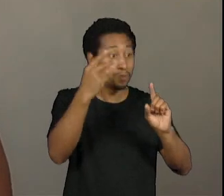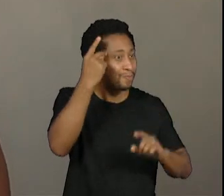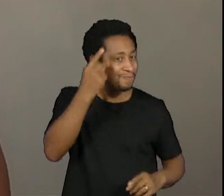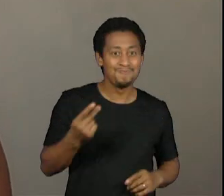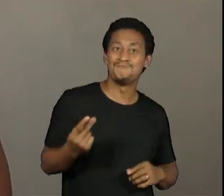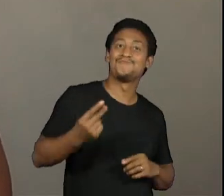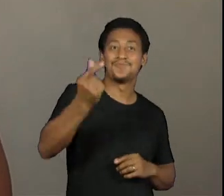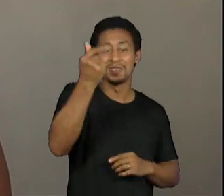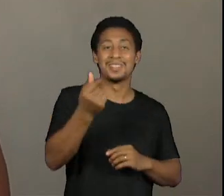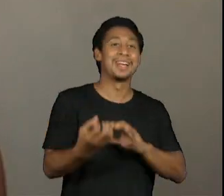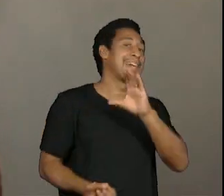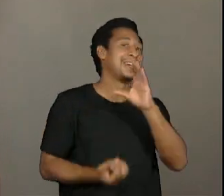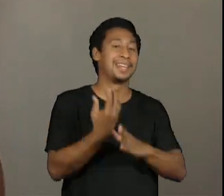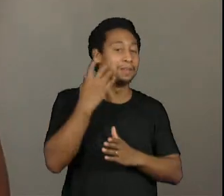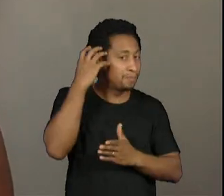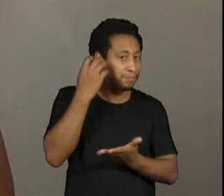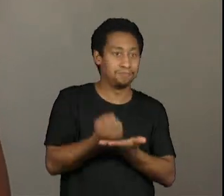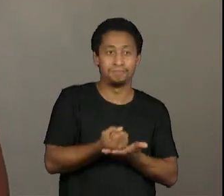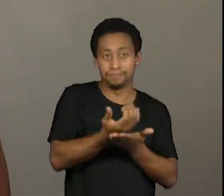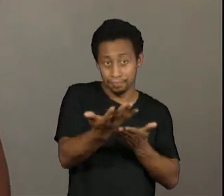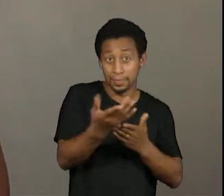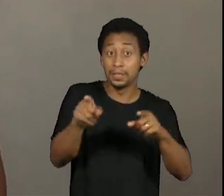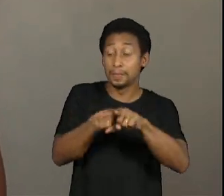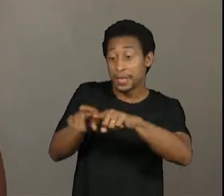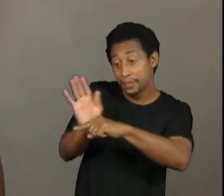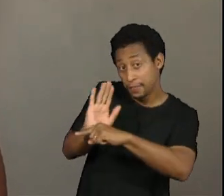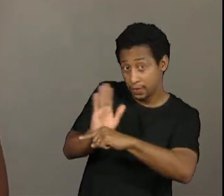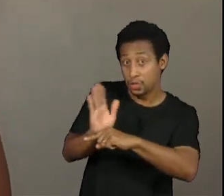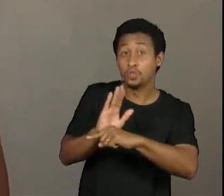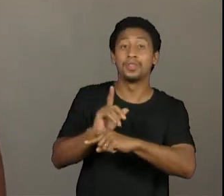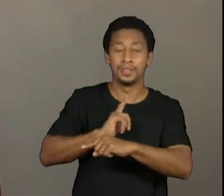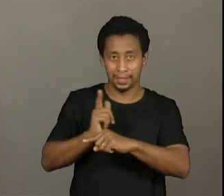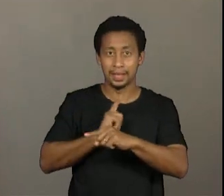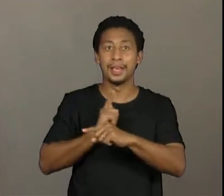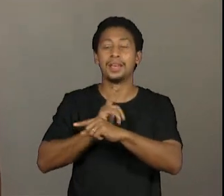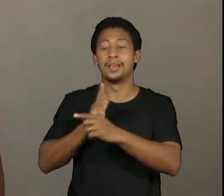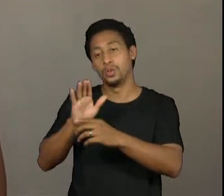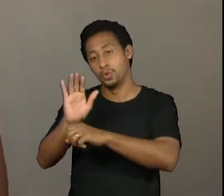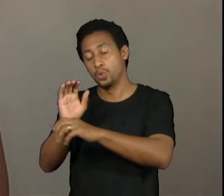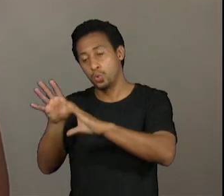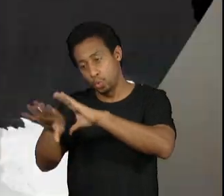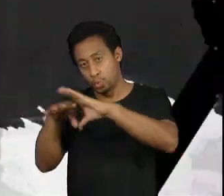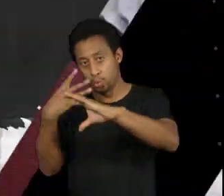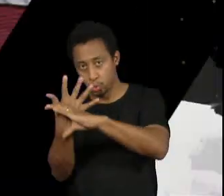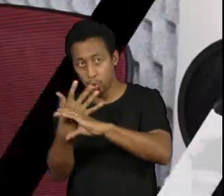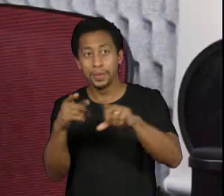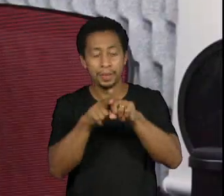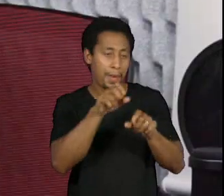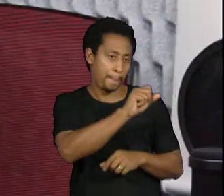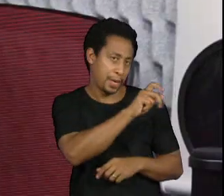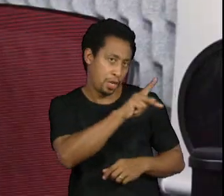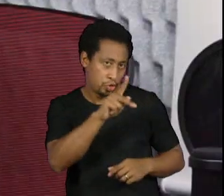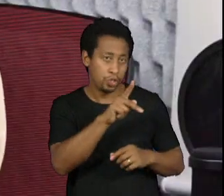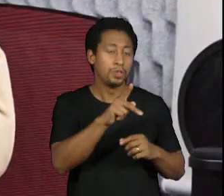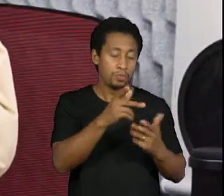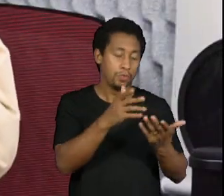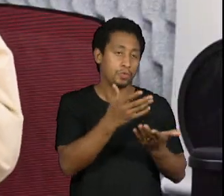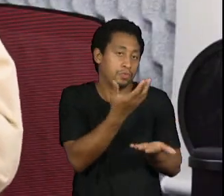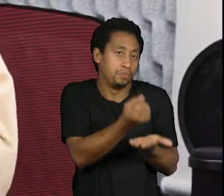o Negata Pod, que é um podcast e videocast disponível no meu canal e nas plataformas de áudio também. A Negata é a nossa